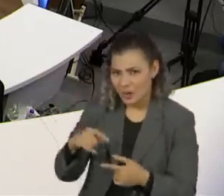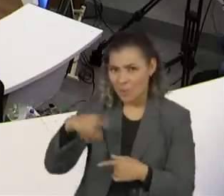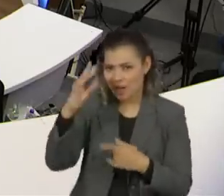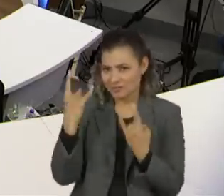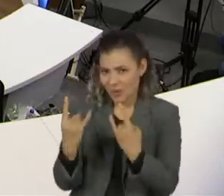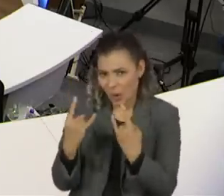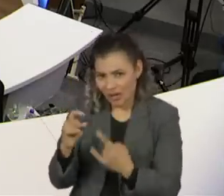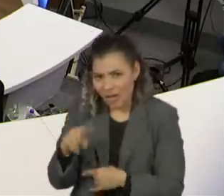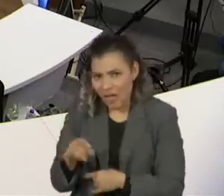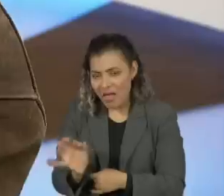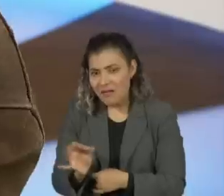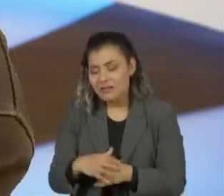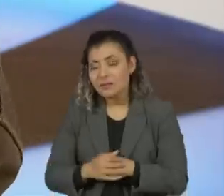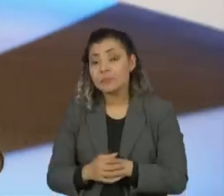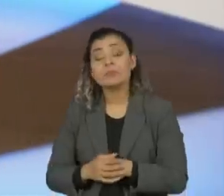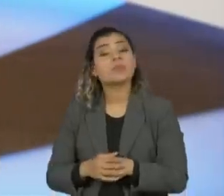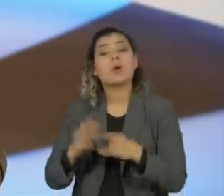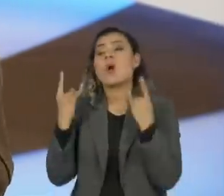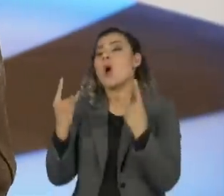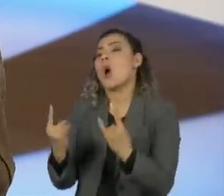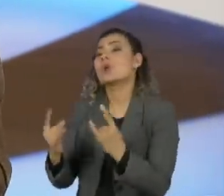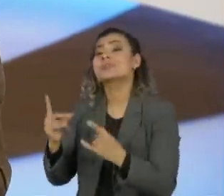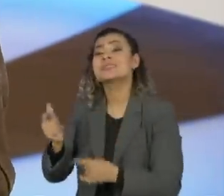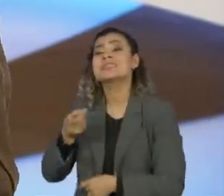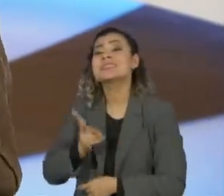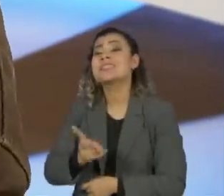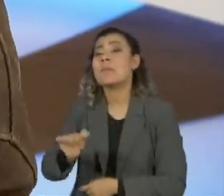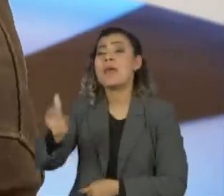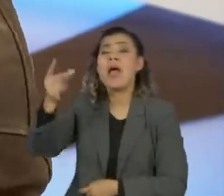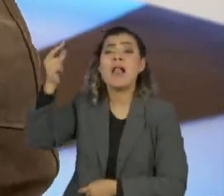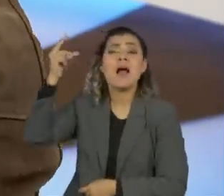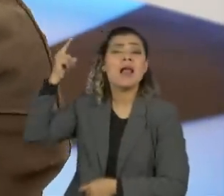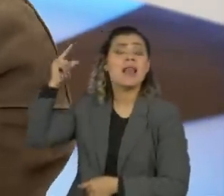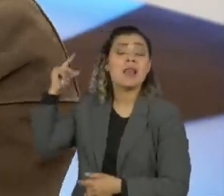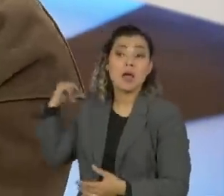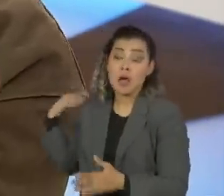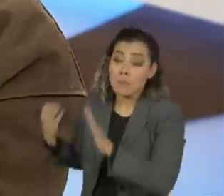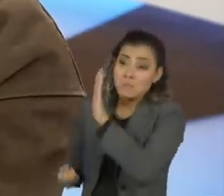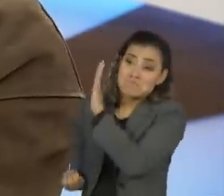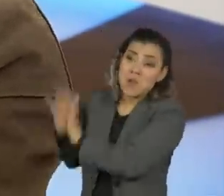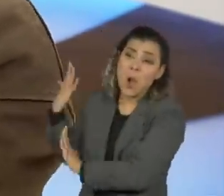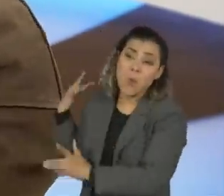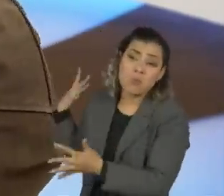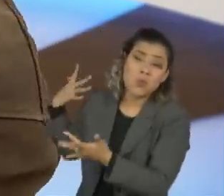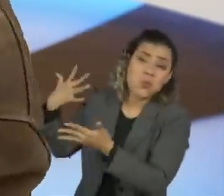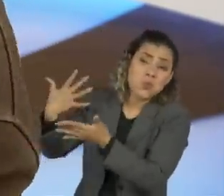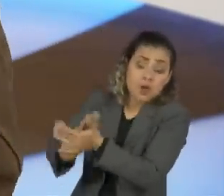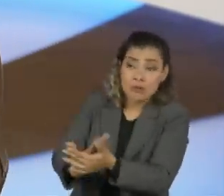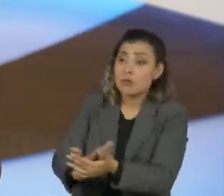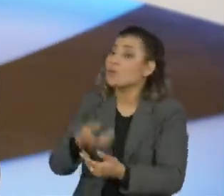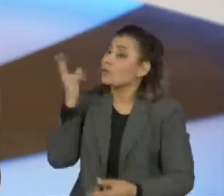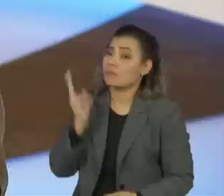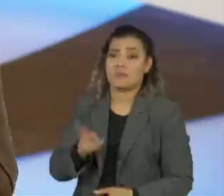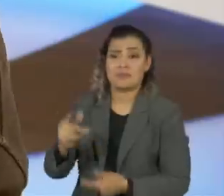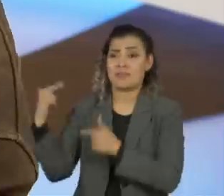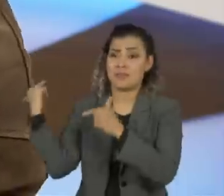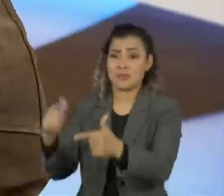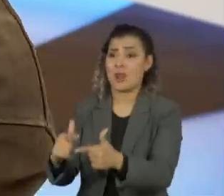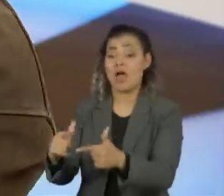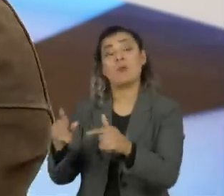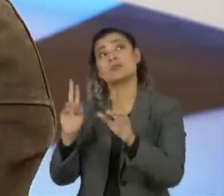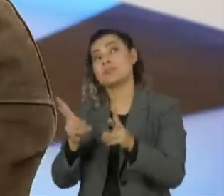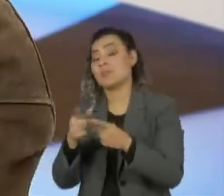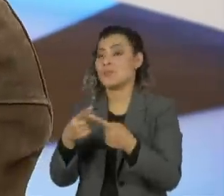Lobão? O rock sempre será a vanguarda. Eu acho assim, que desde que o rock nasceu, ele é a vanguarda, e é a vanguarda, tanto na